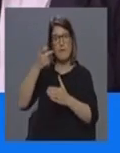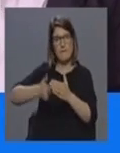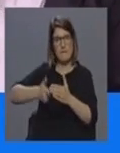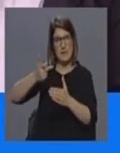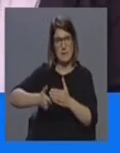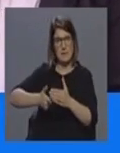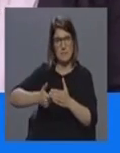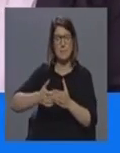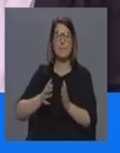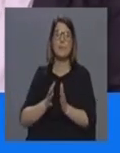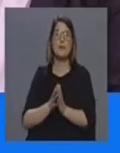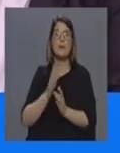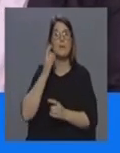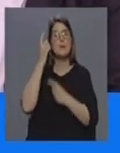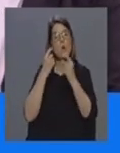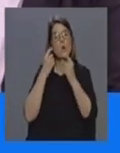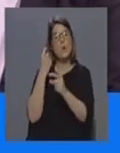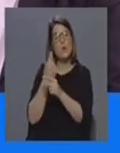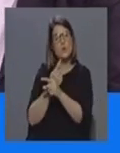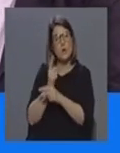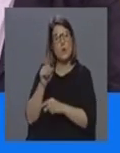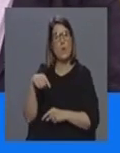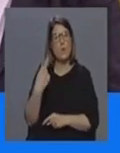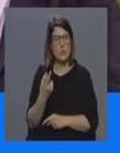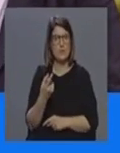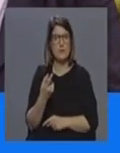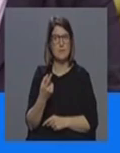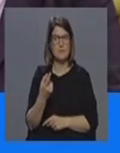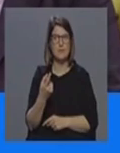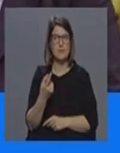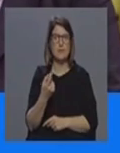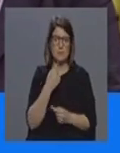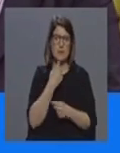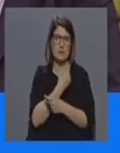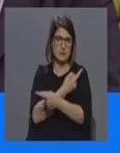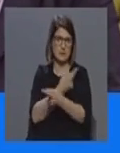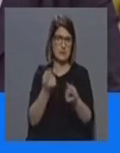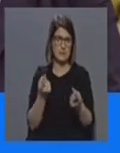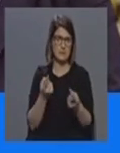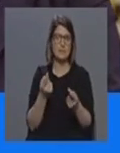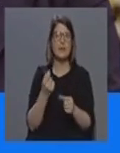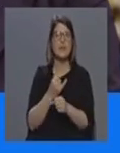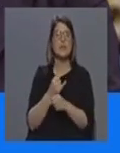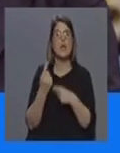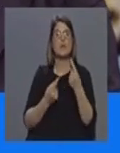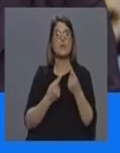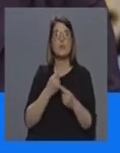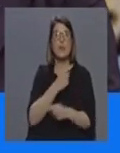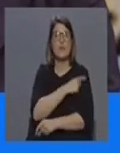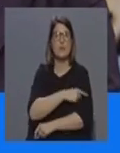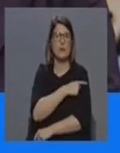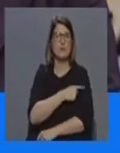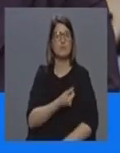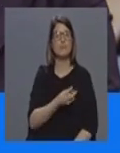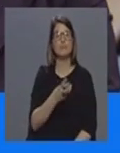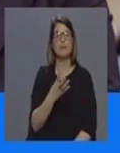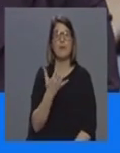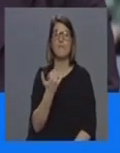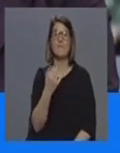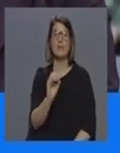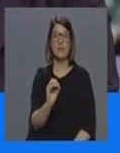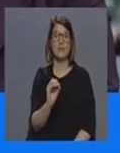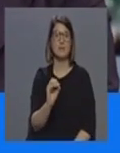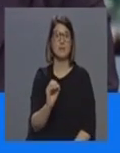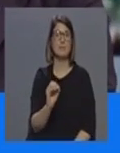temos que também pensar noutra coisa e é esta a mensagem que também devo deixar aqui nós temos ilhas que têm 20 enfermeiros e portanto nós